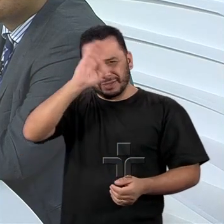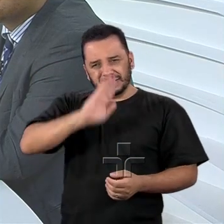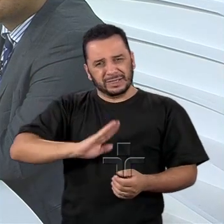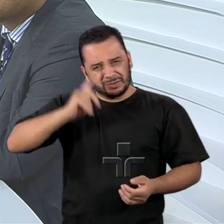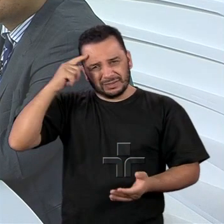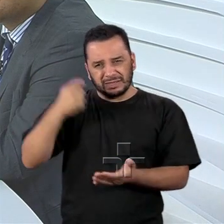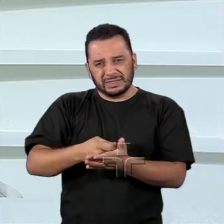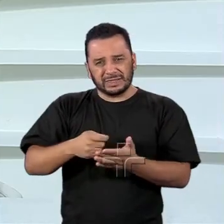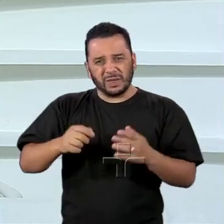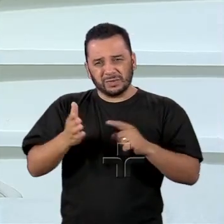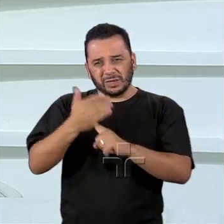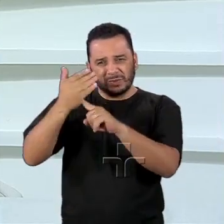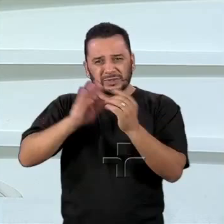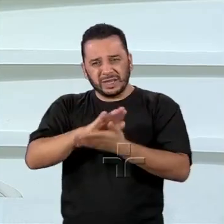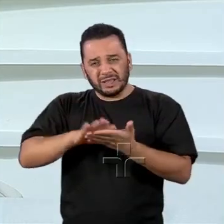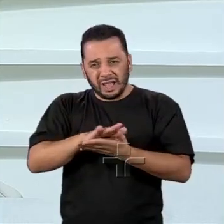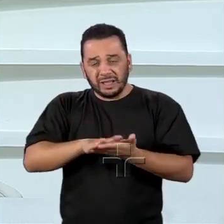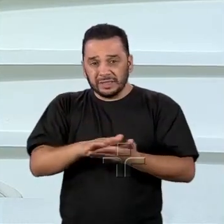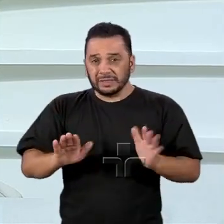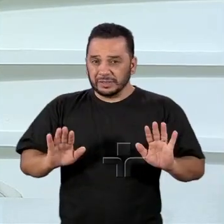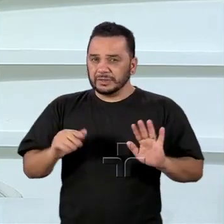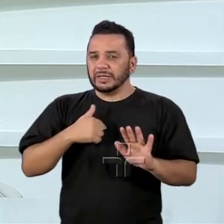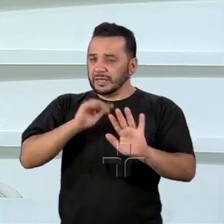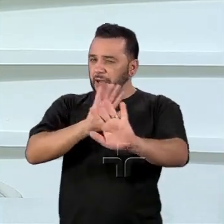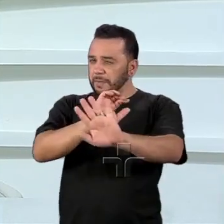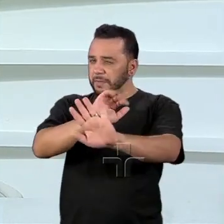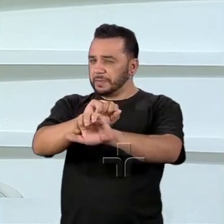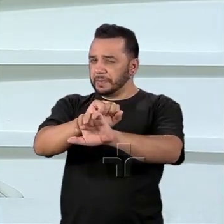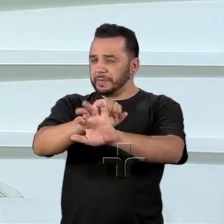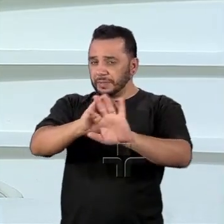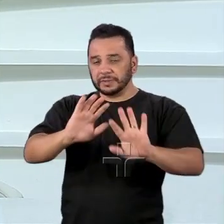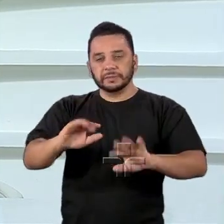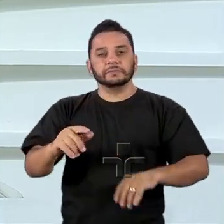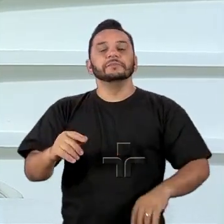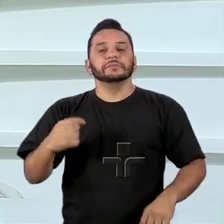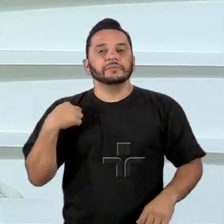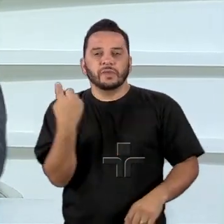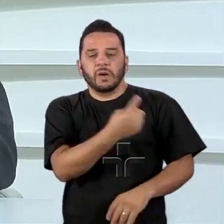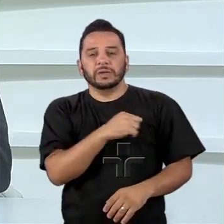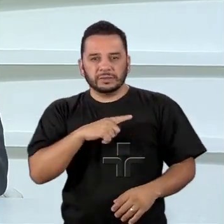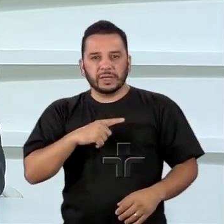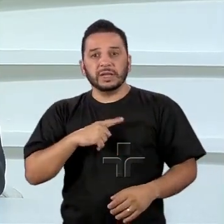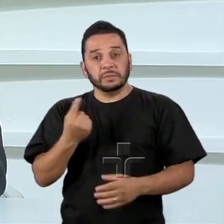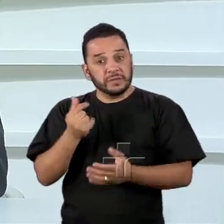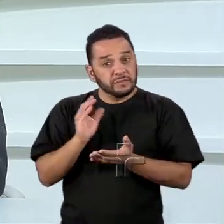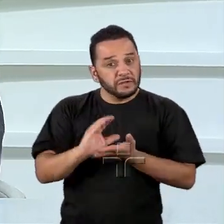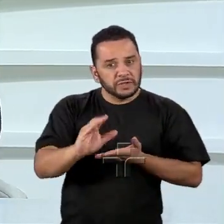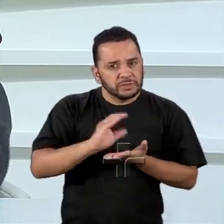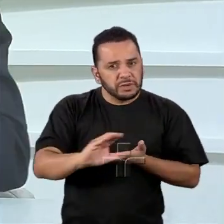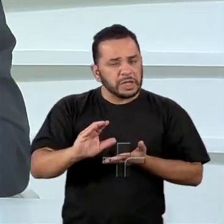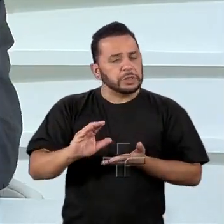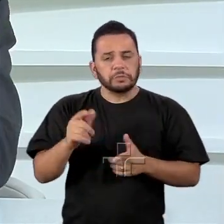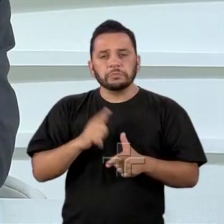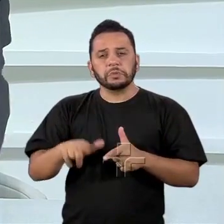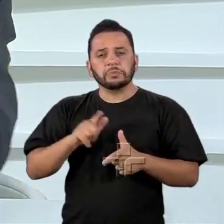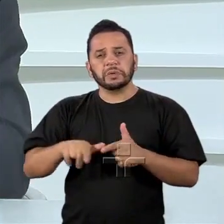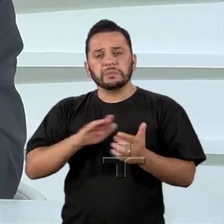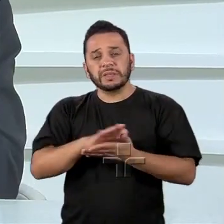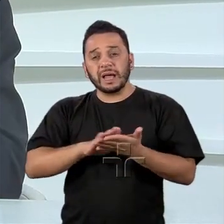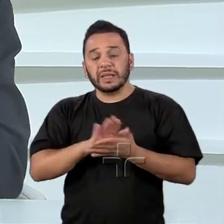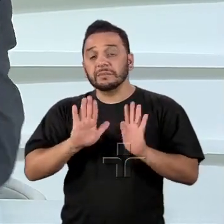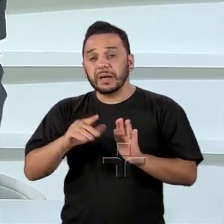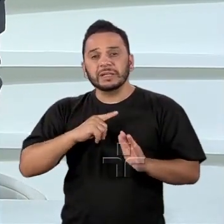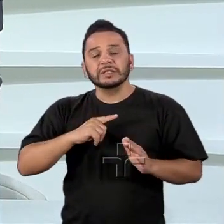Brasil. o fato de termos, peraí, o fato de termos esses investimentos não é um problema, o problema é você não ter